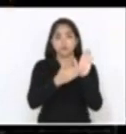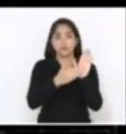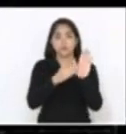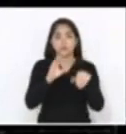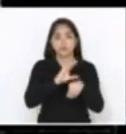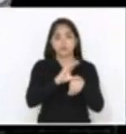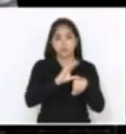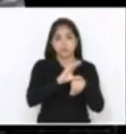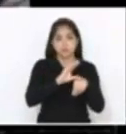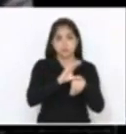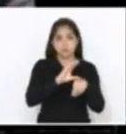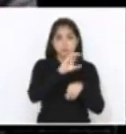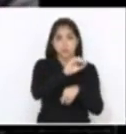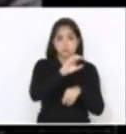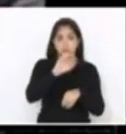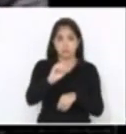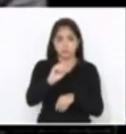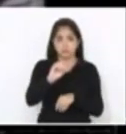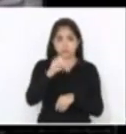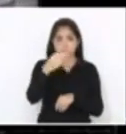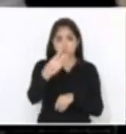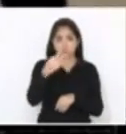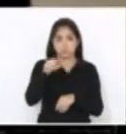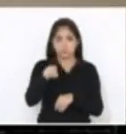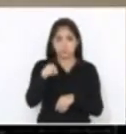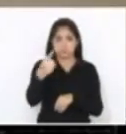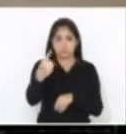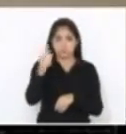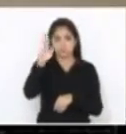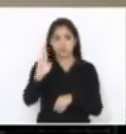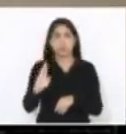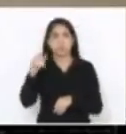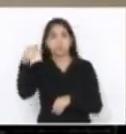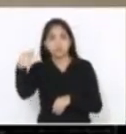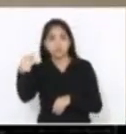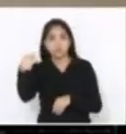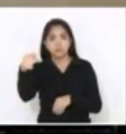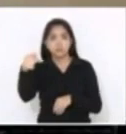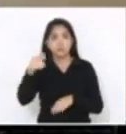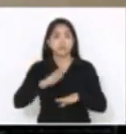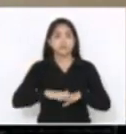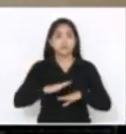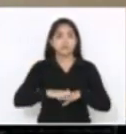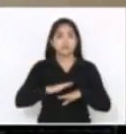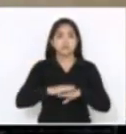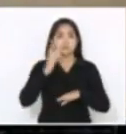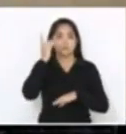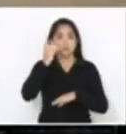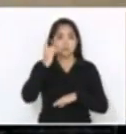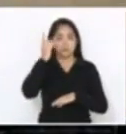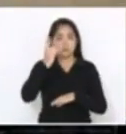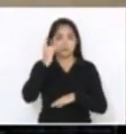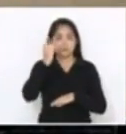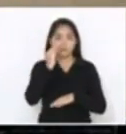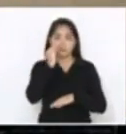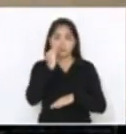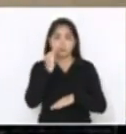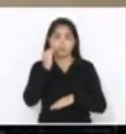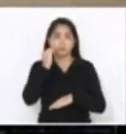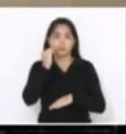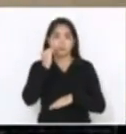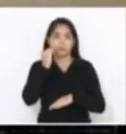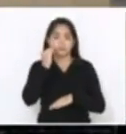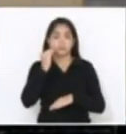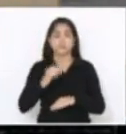0003.1.2017, de autoria do deputado Mário Marcondes e